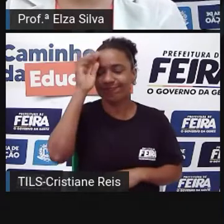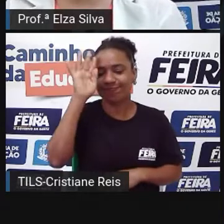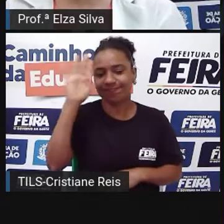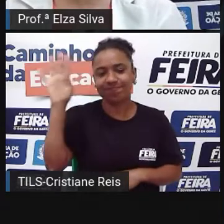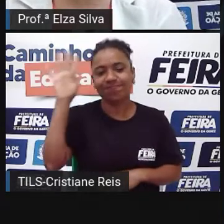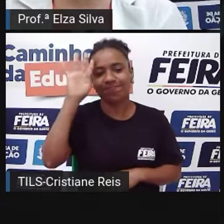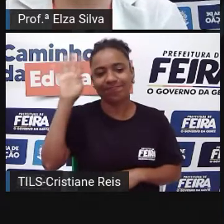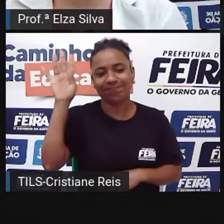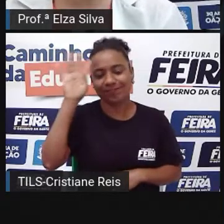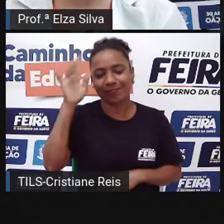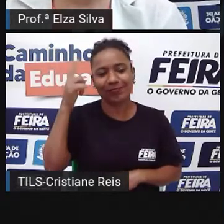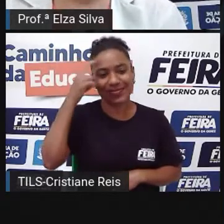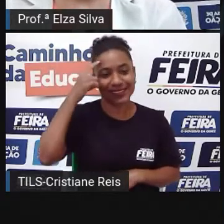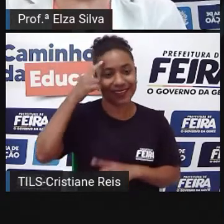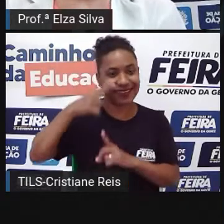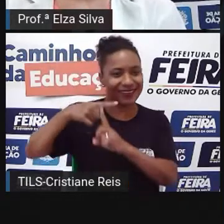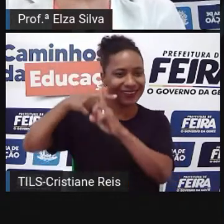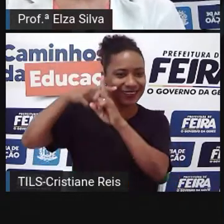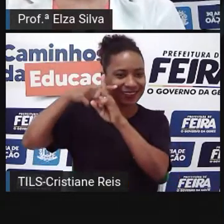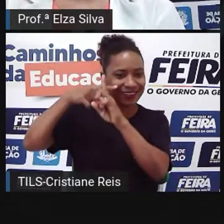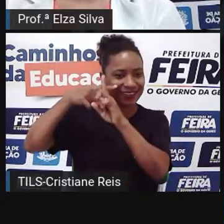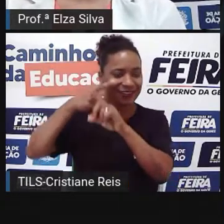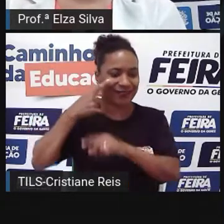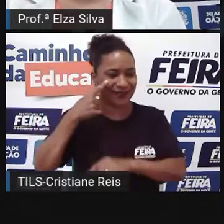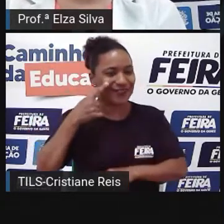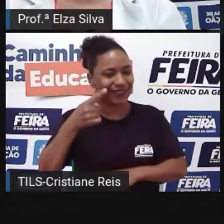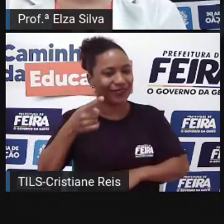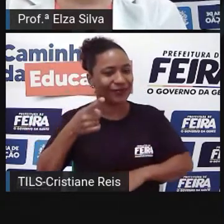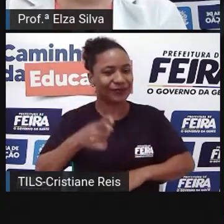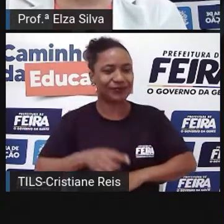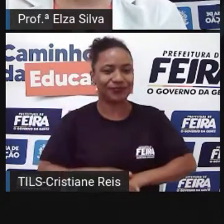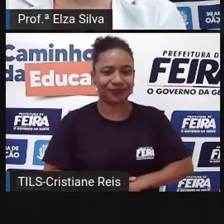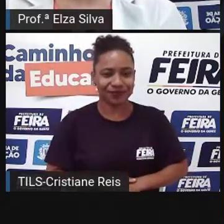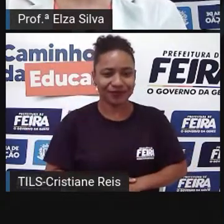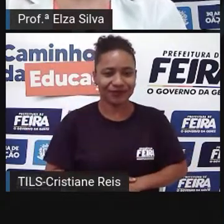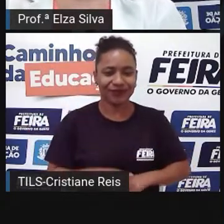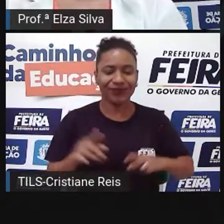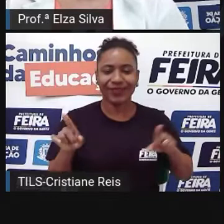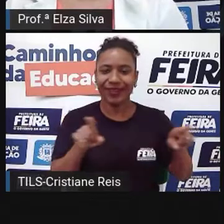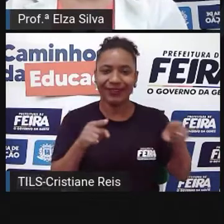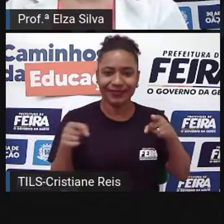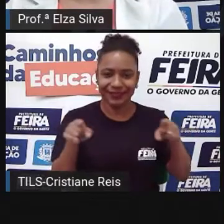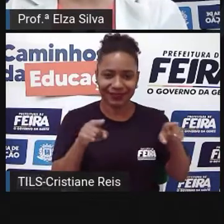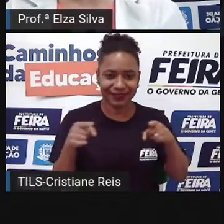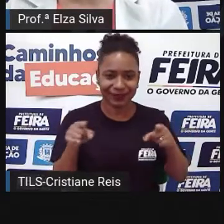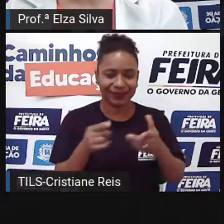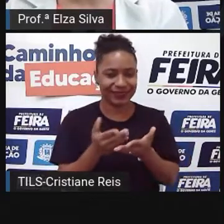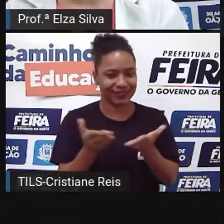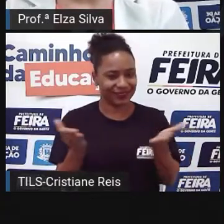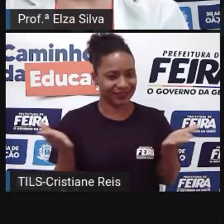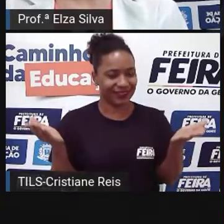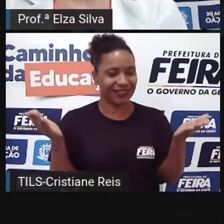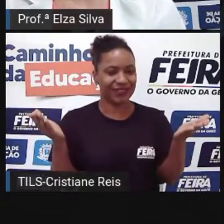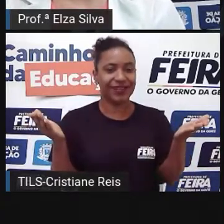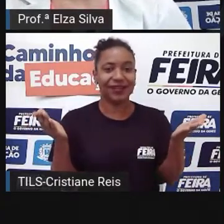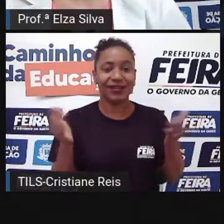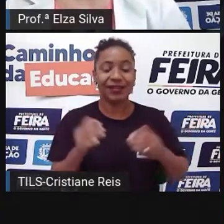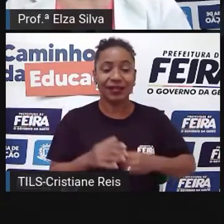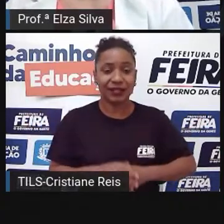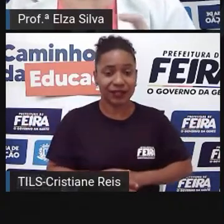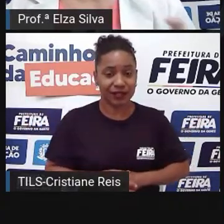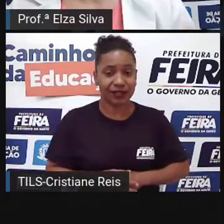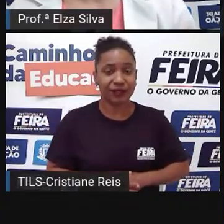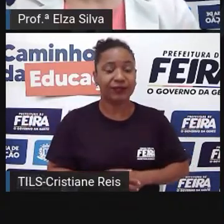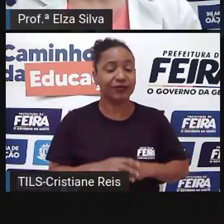2021 Então, através dessa música de Marley, né? Three Little Birds Eu destaco